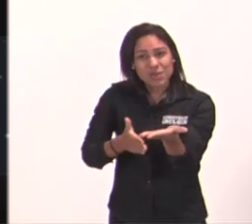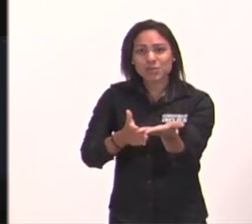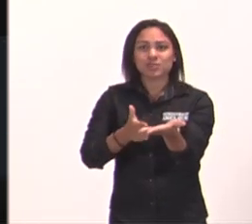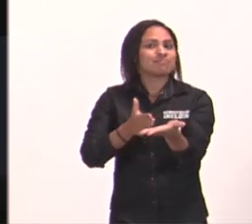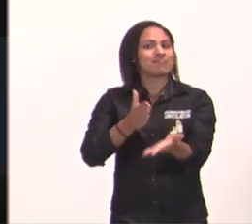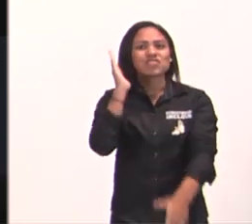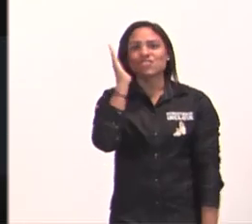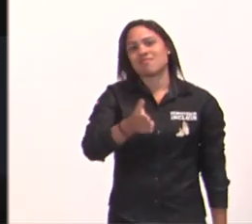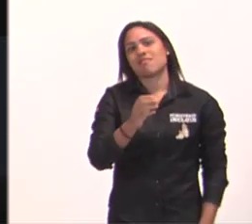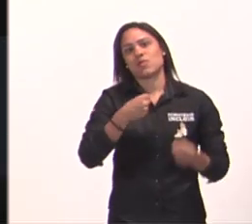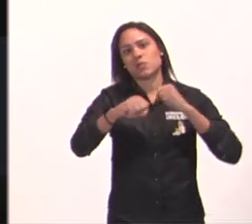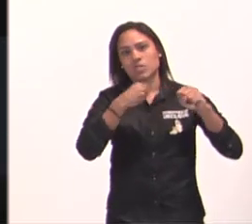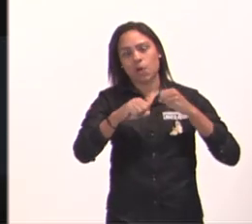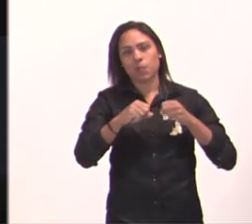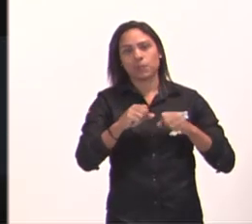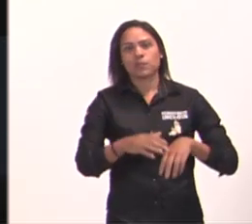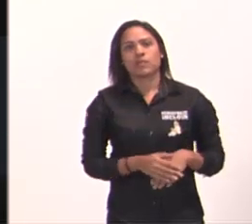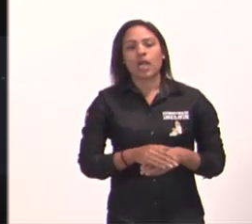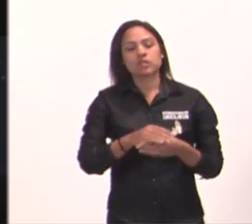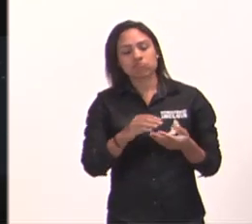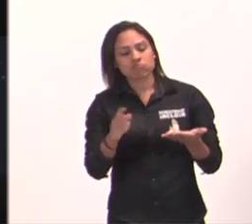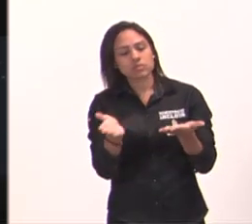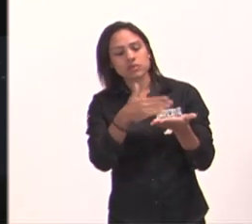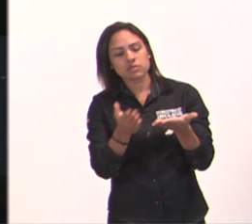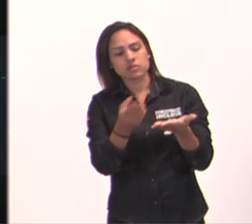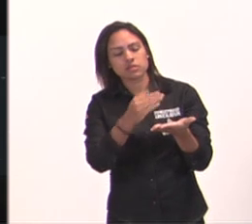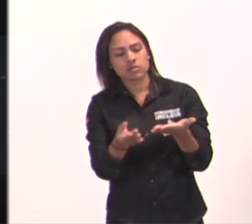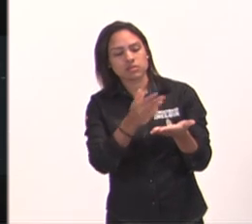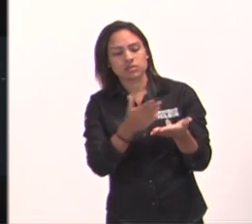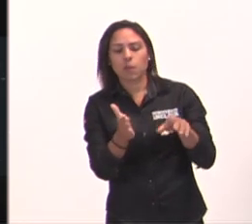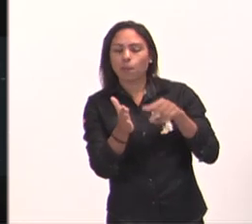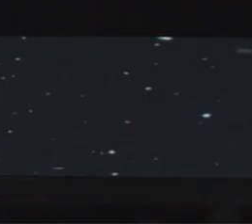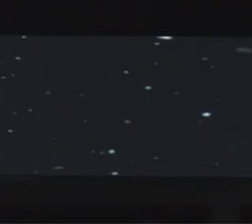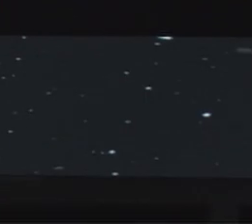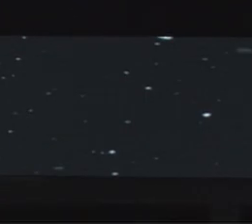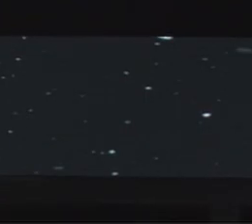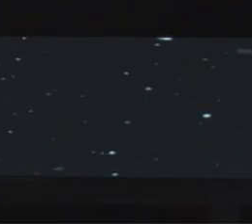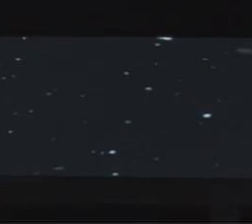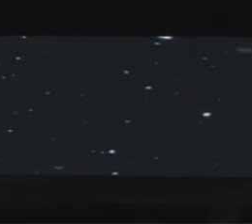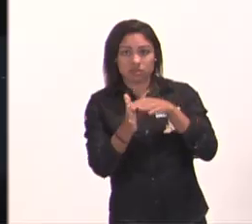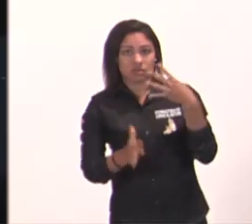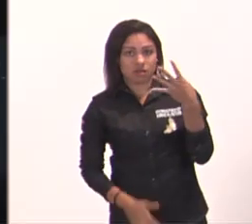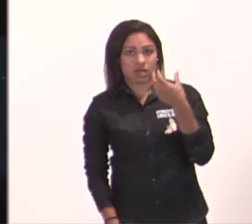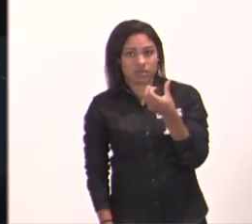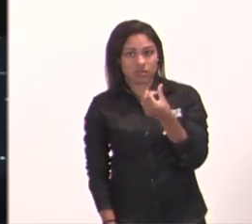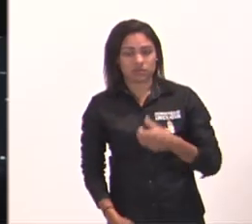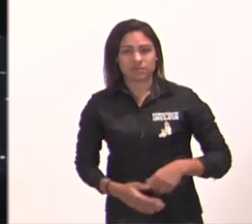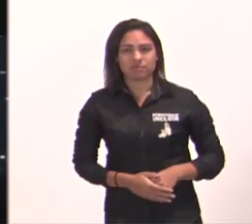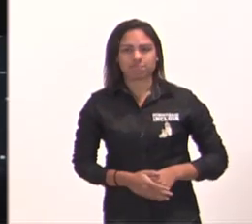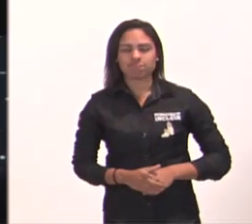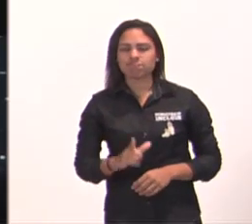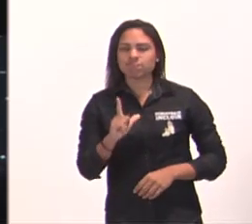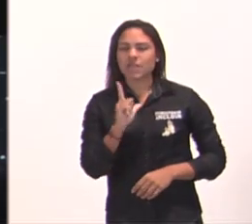você vai até o Salmo 46, e esse Salmo, ele é um Salmo que tem um recado